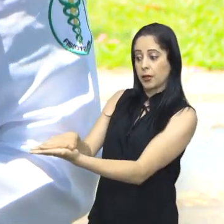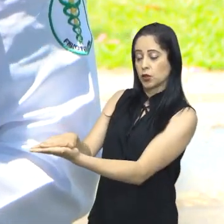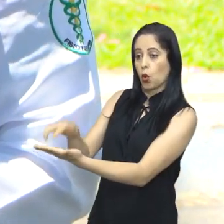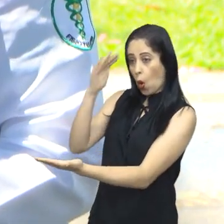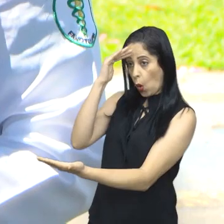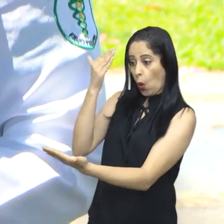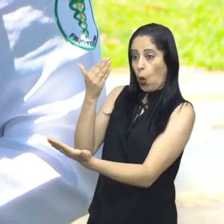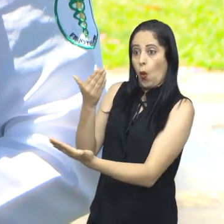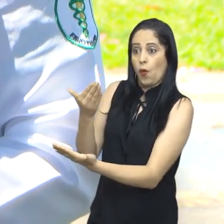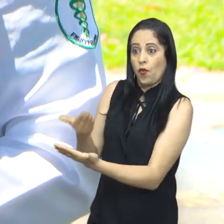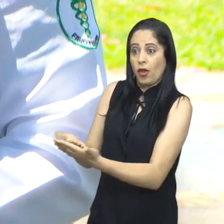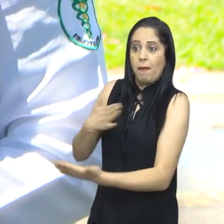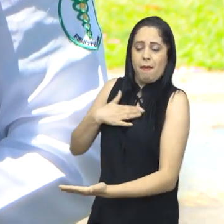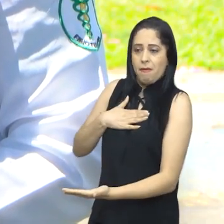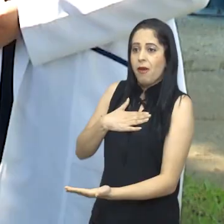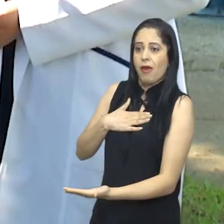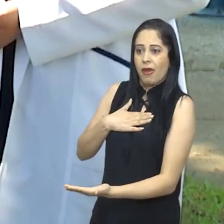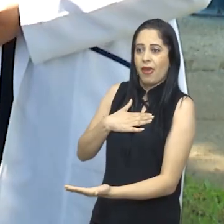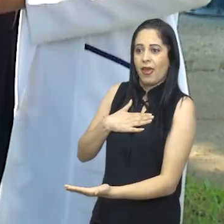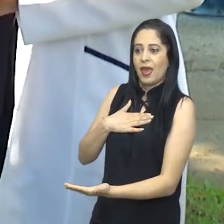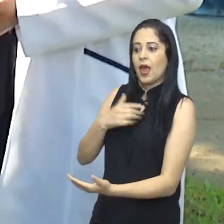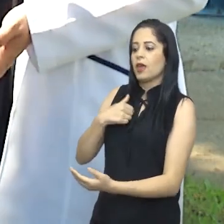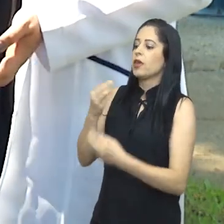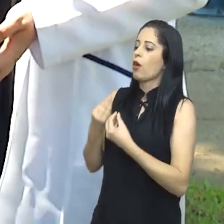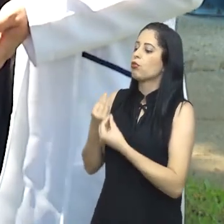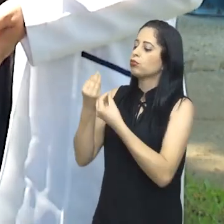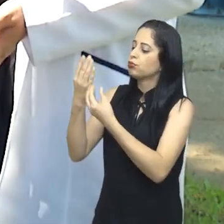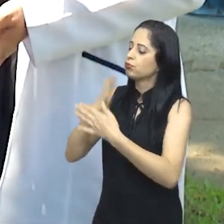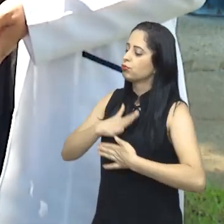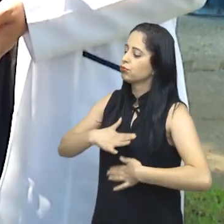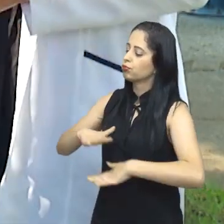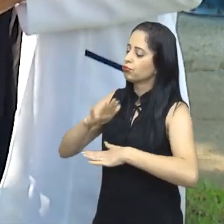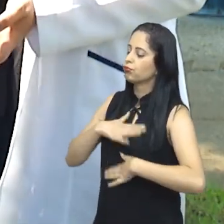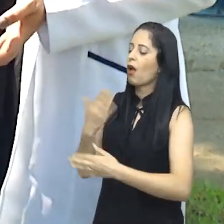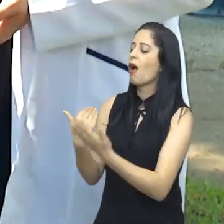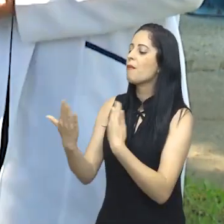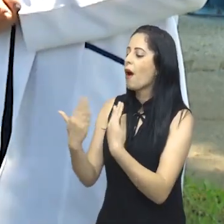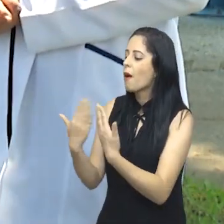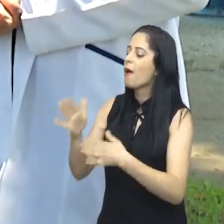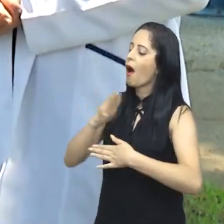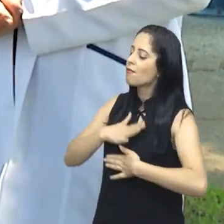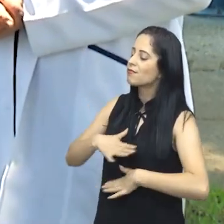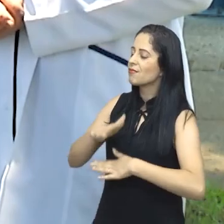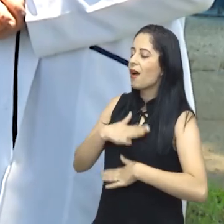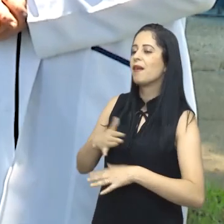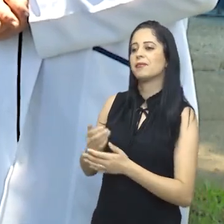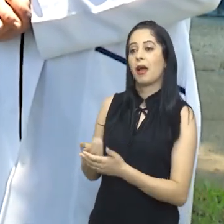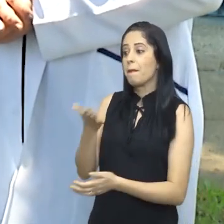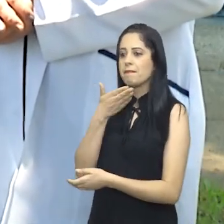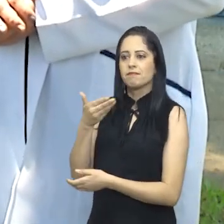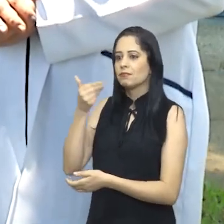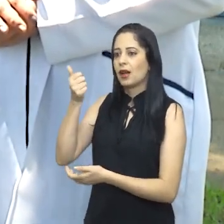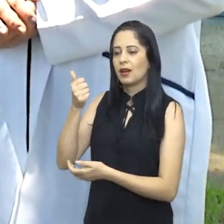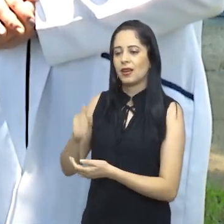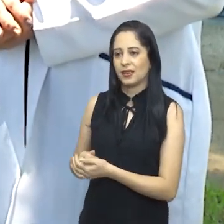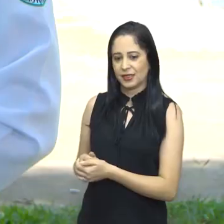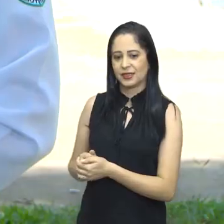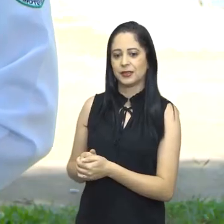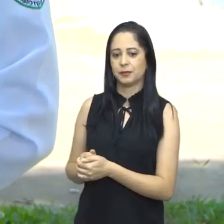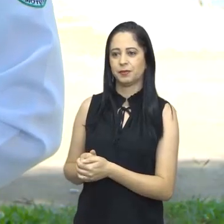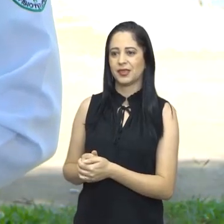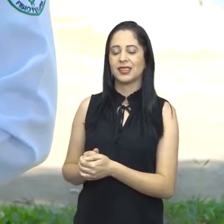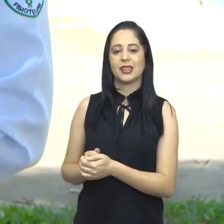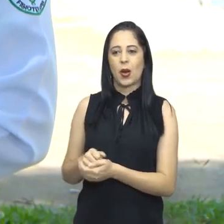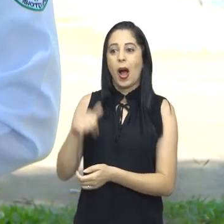tratamento, né? E você consegue, pelo menos, tranquilizá-lo, né? Durante essa fase tão difícil que é o Covid, né? A internação pelo Covid.